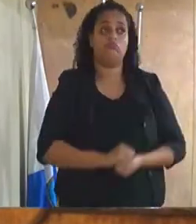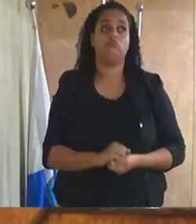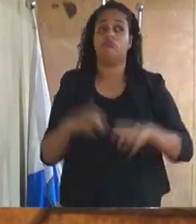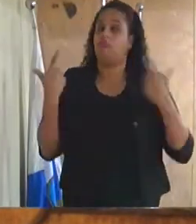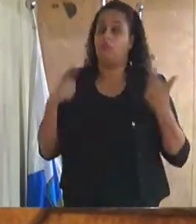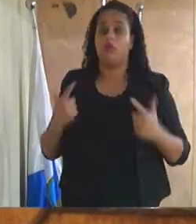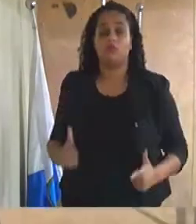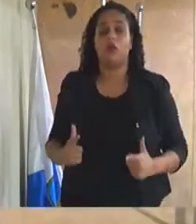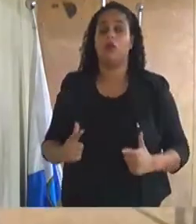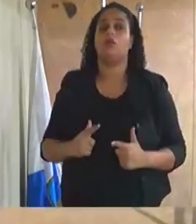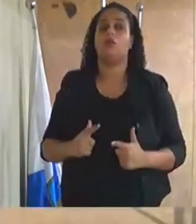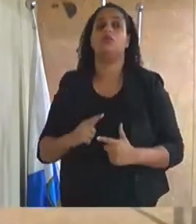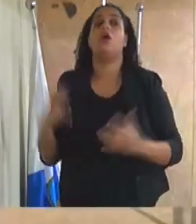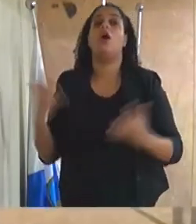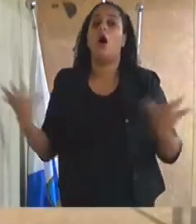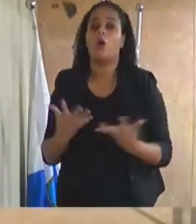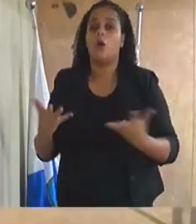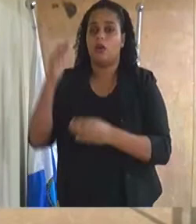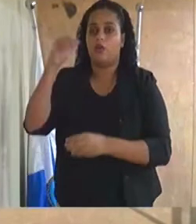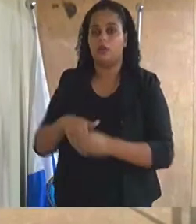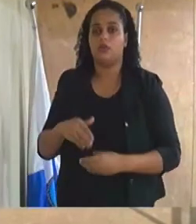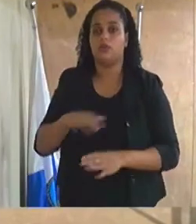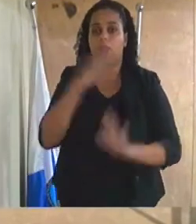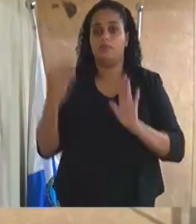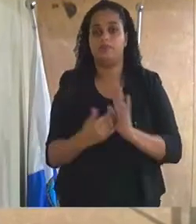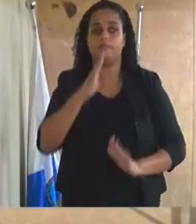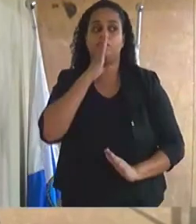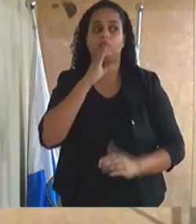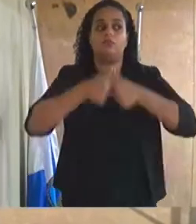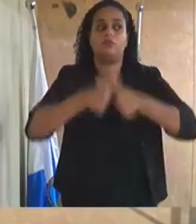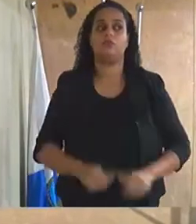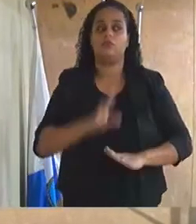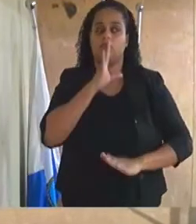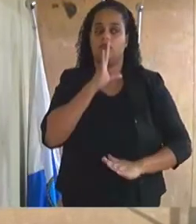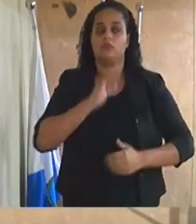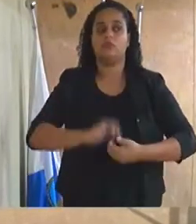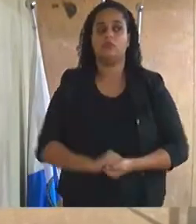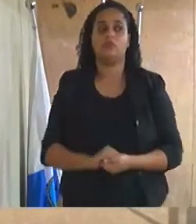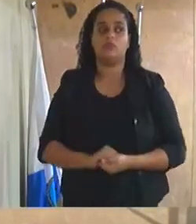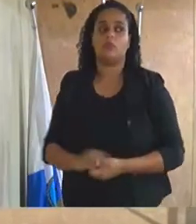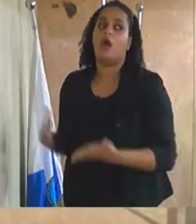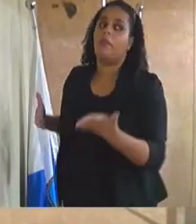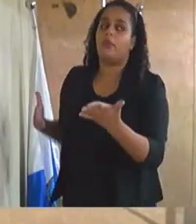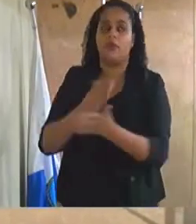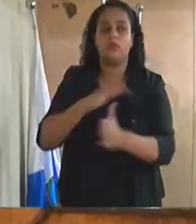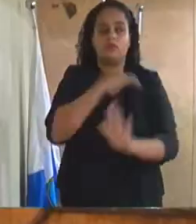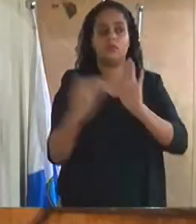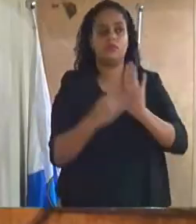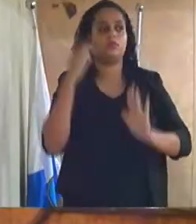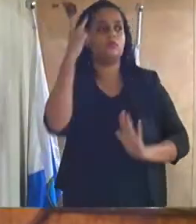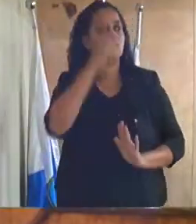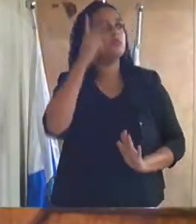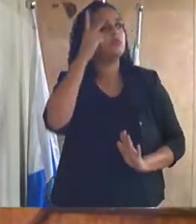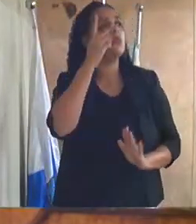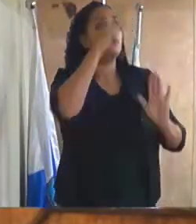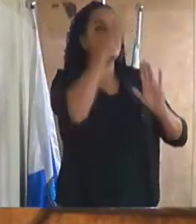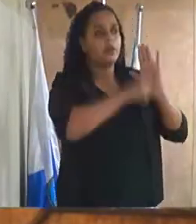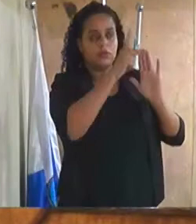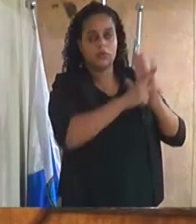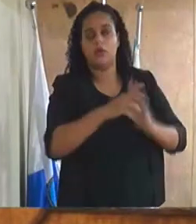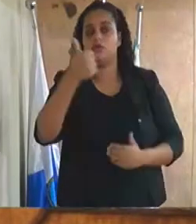quem queira discutir a matéria encontra-se em votação vereadores que aprovam permaneçam como estão aprovado por unanimidade projeto de lei número